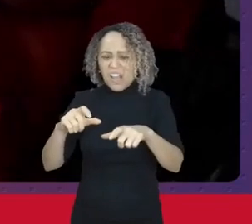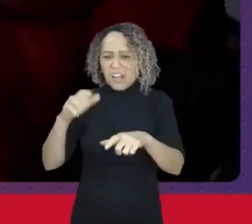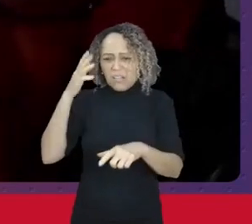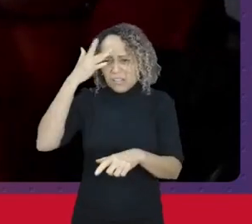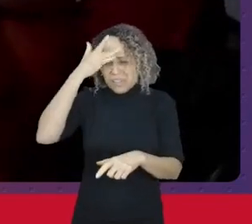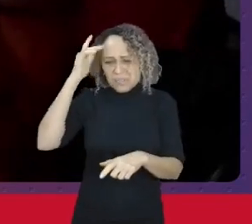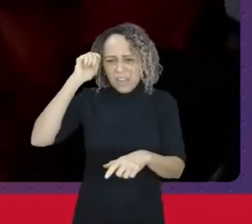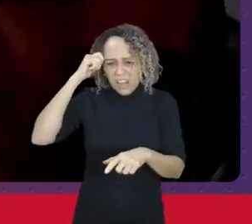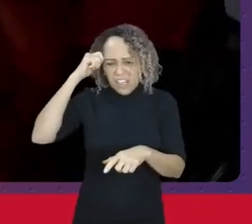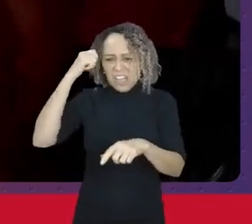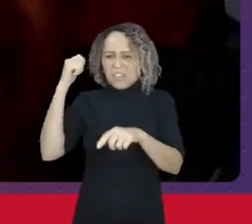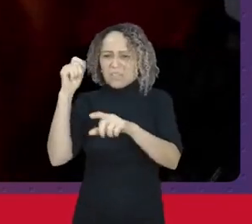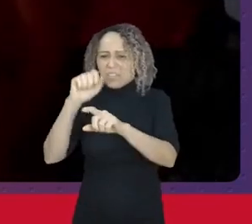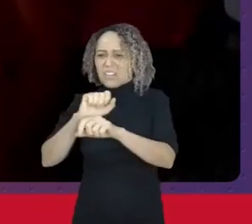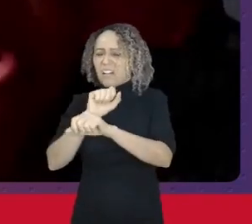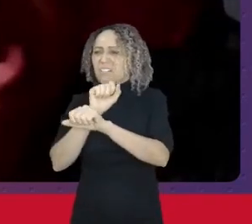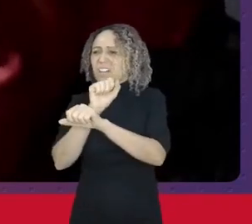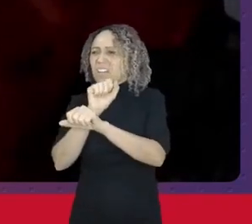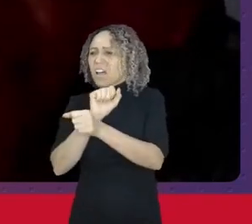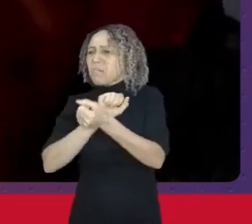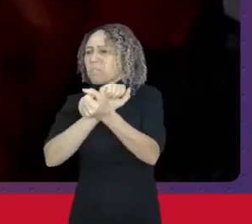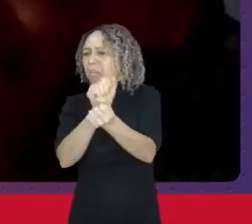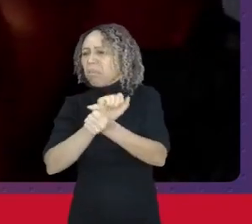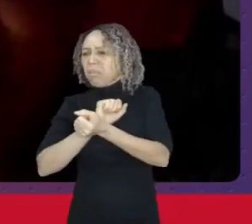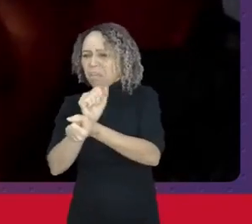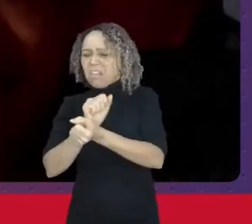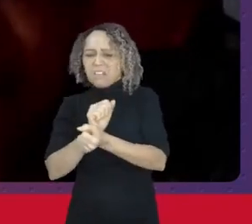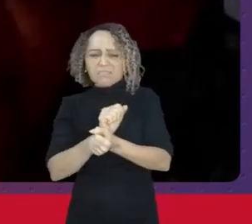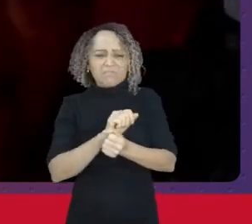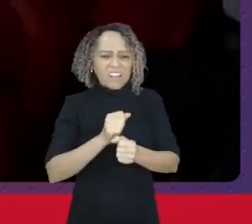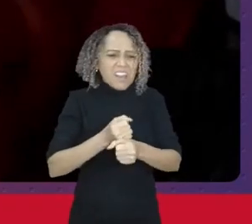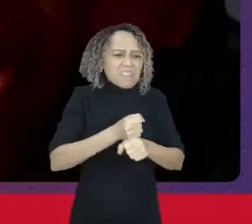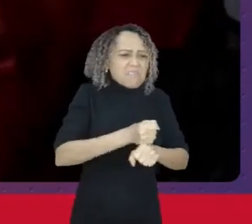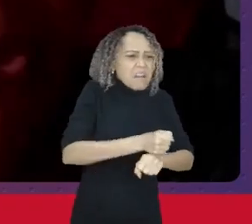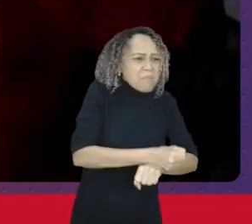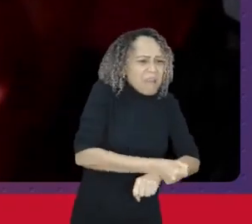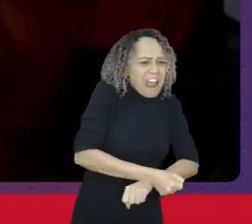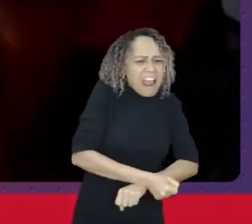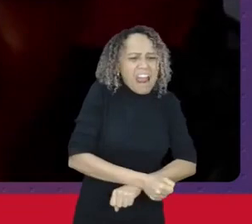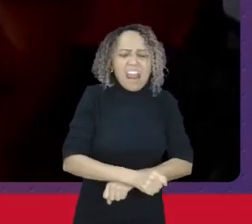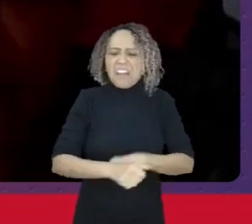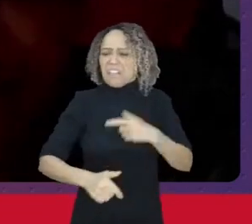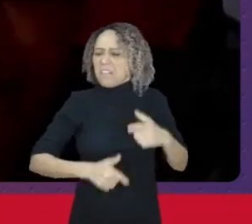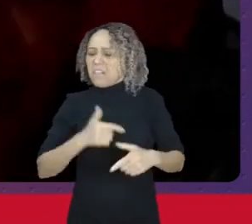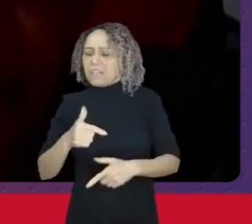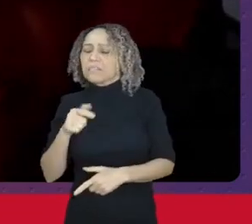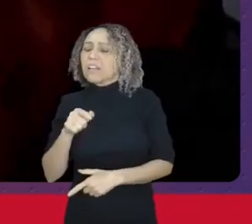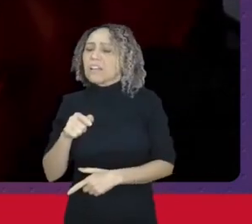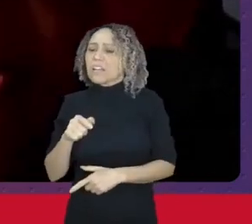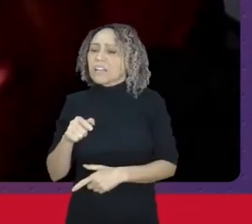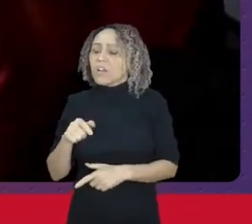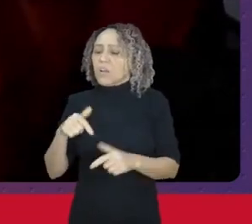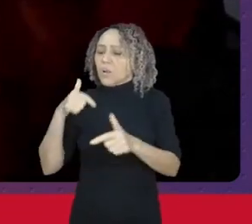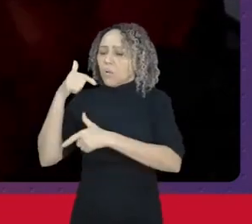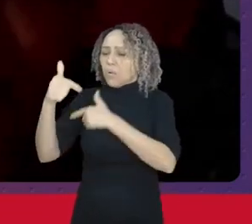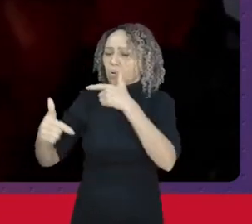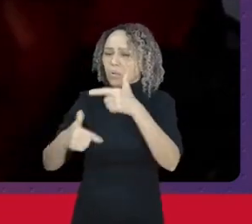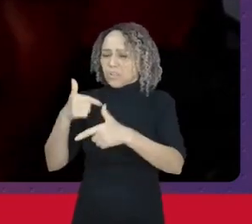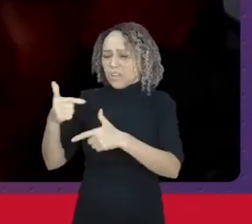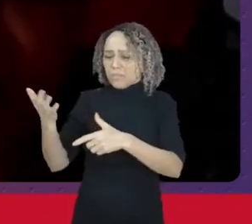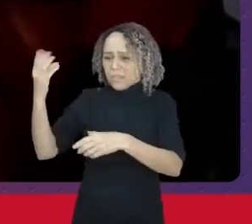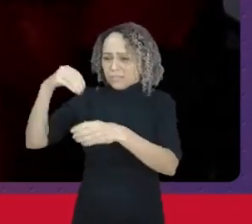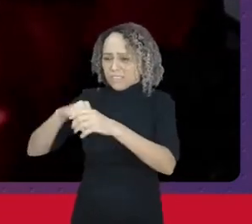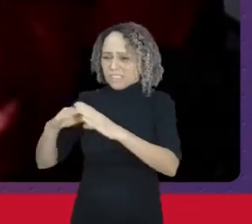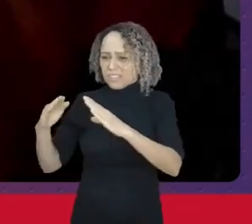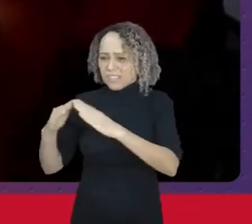trabalho pesado até hoje via o trabalho doméstico tão presente na nossa